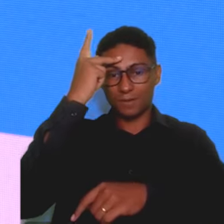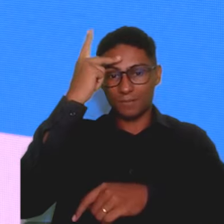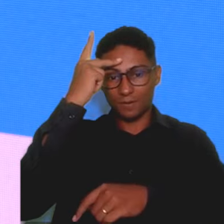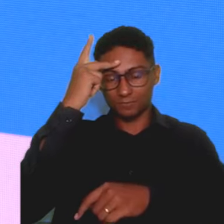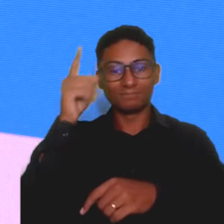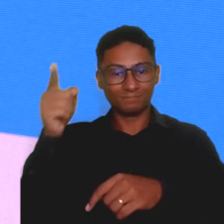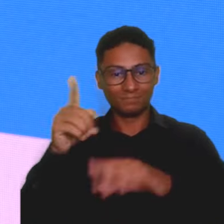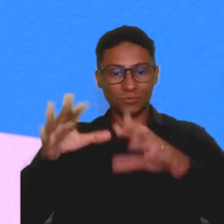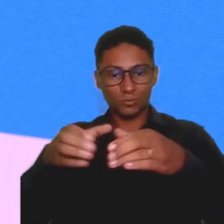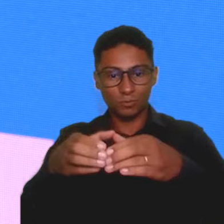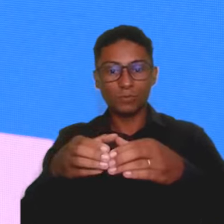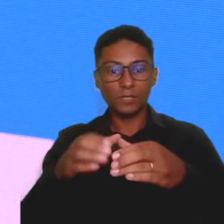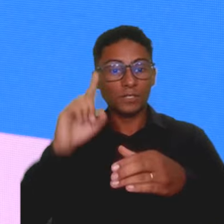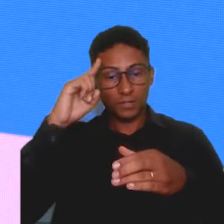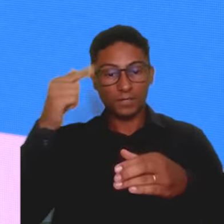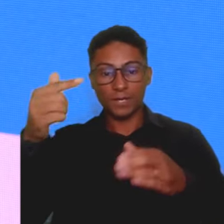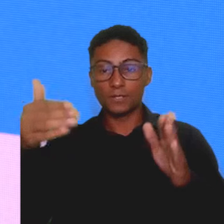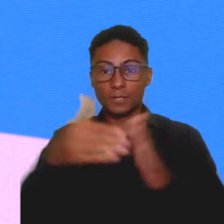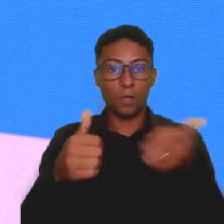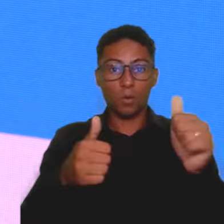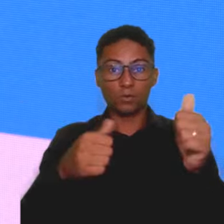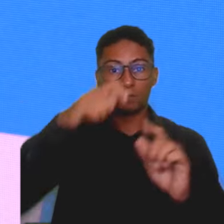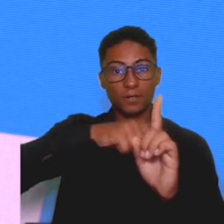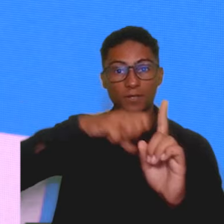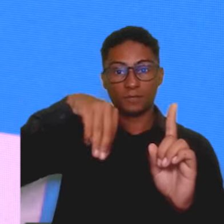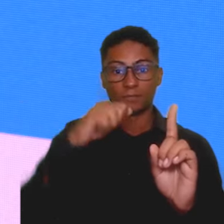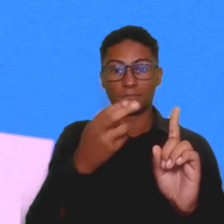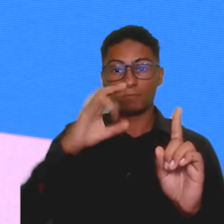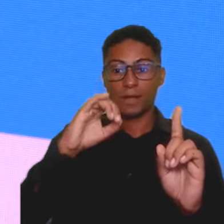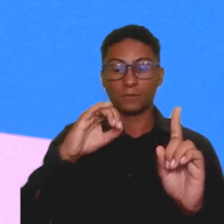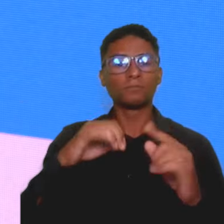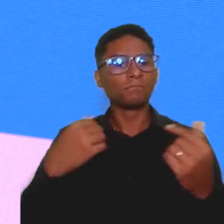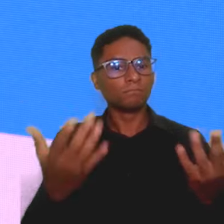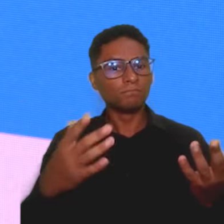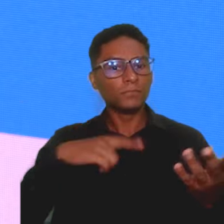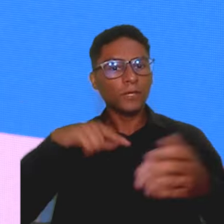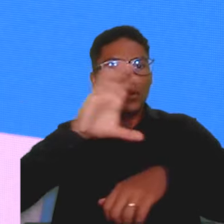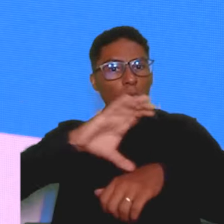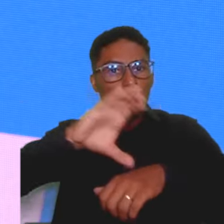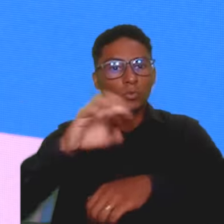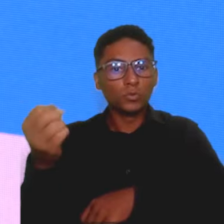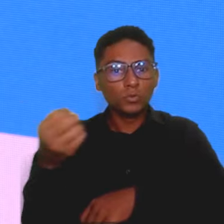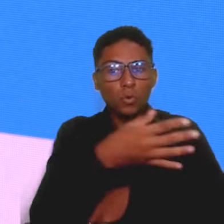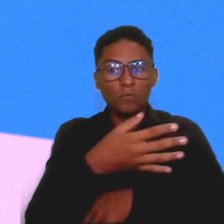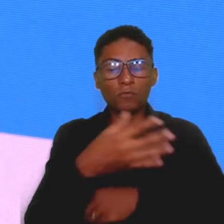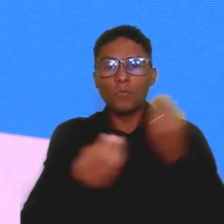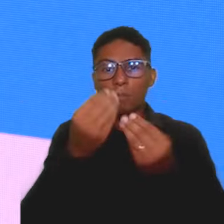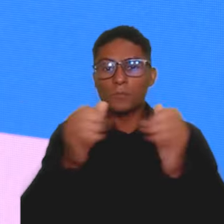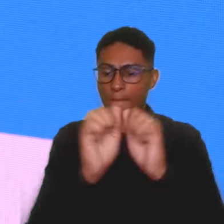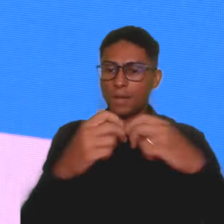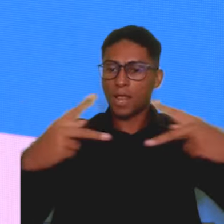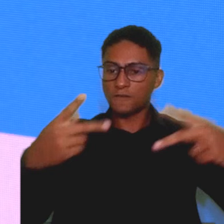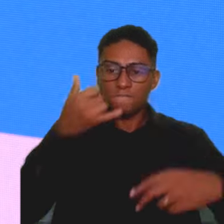7 e 11 de maio em Piracicaba. O Empretec Arena chega com uma nova dinâmica, totalmente gamificado por meio de um aplicativo